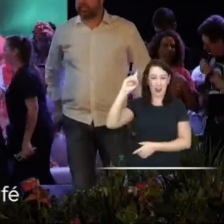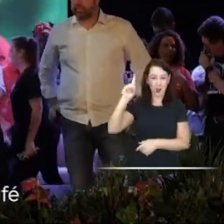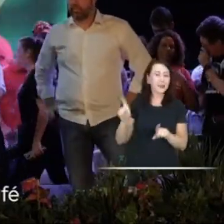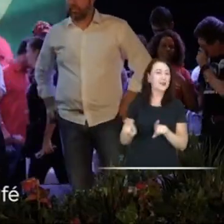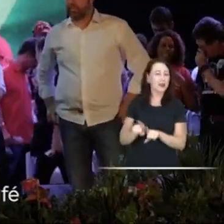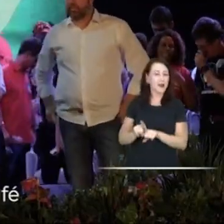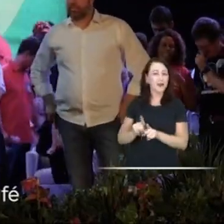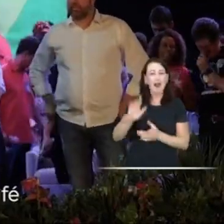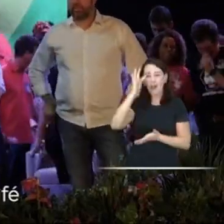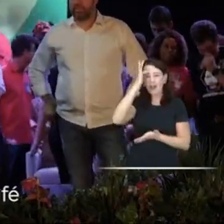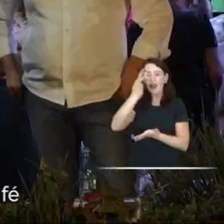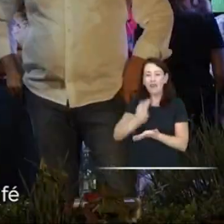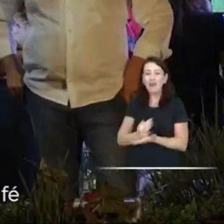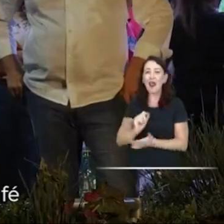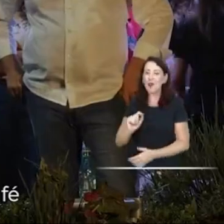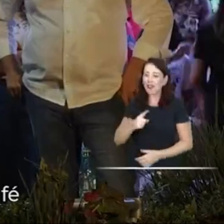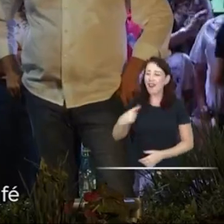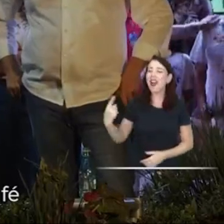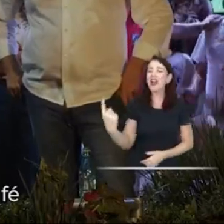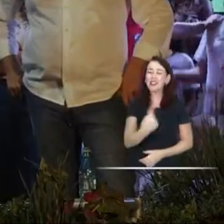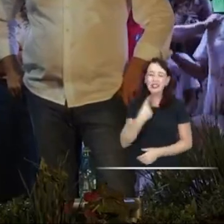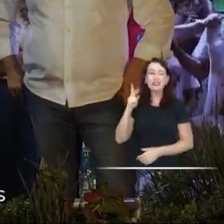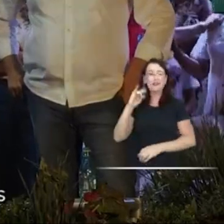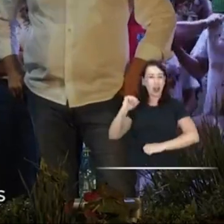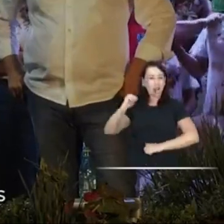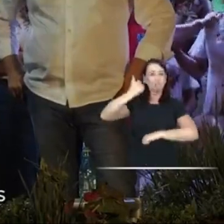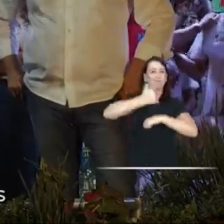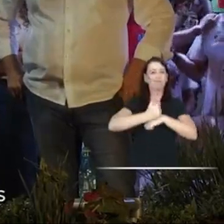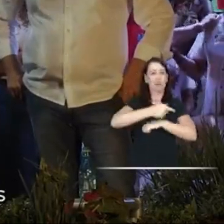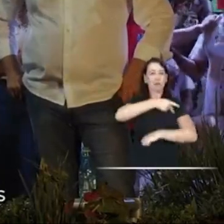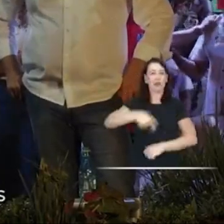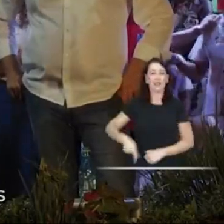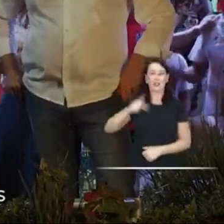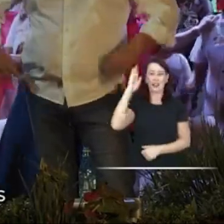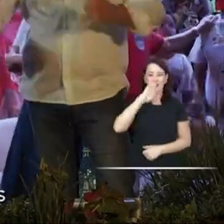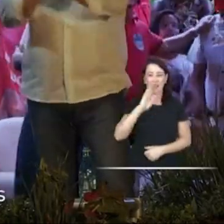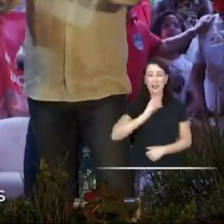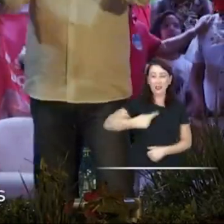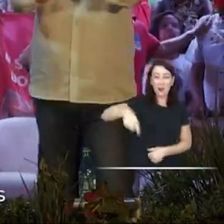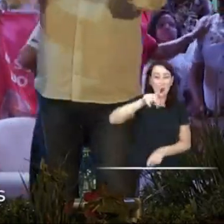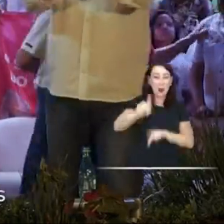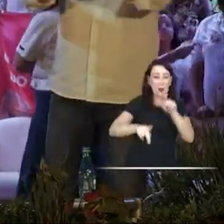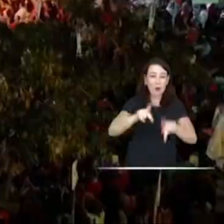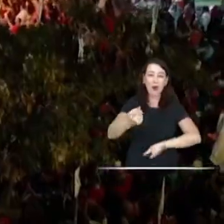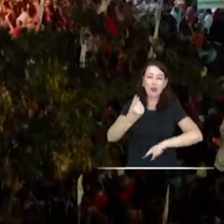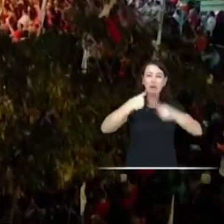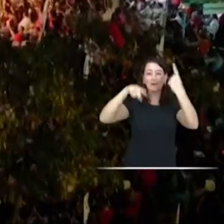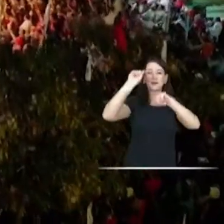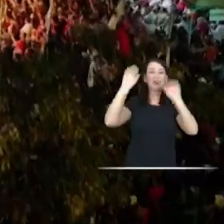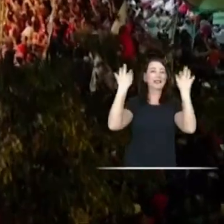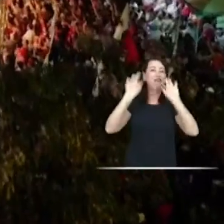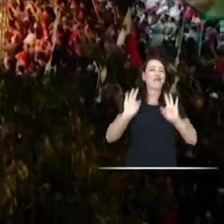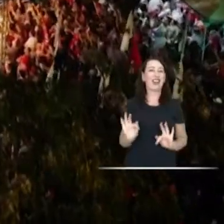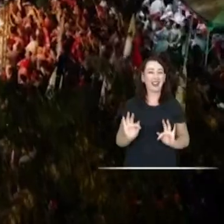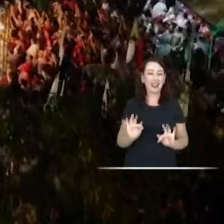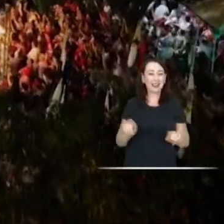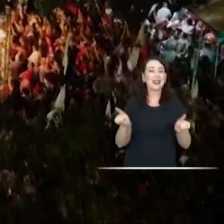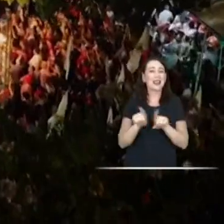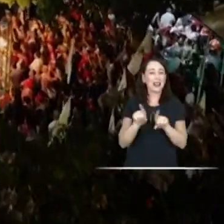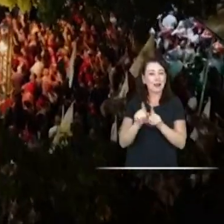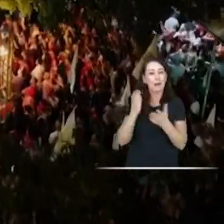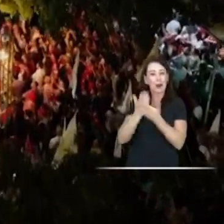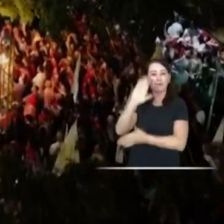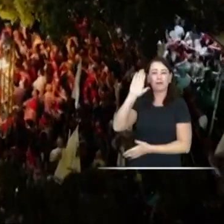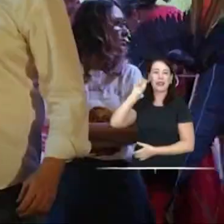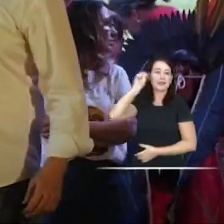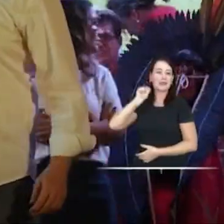que eu tenho fé em Deus, eu tenho fé que a gente vai consertar esse país e o povo vai voltar a